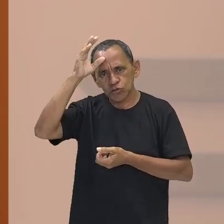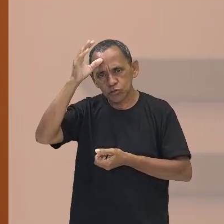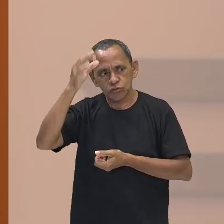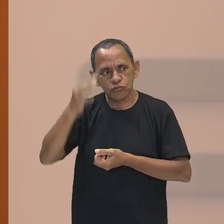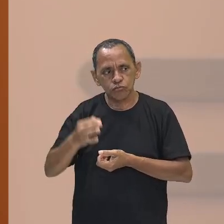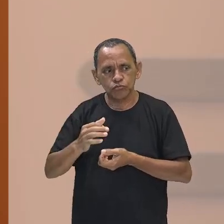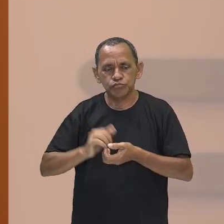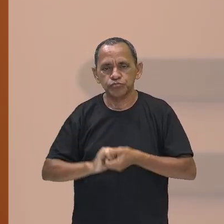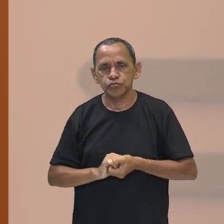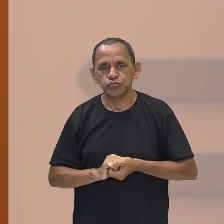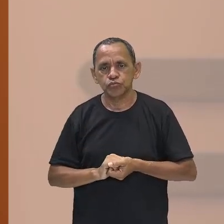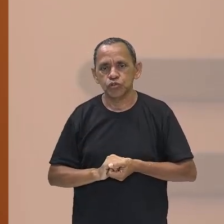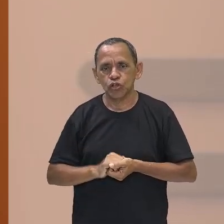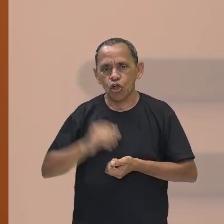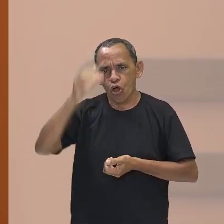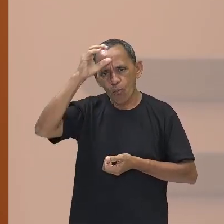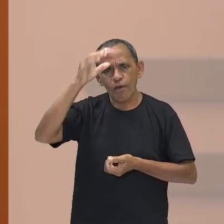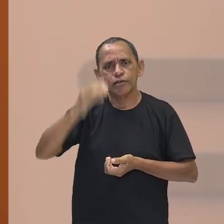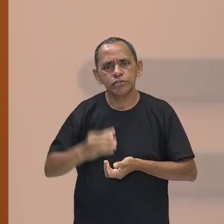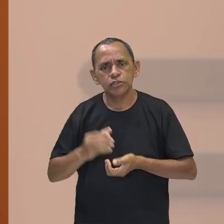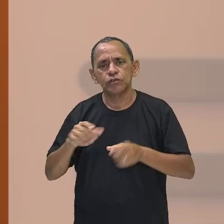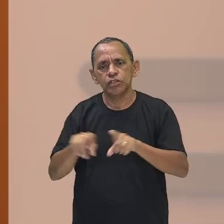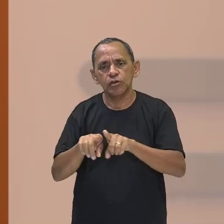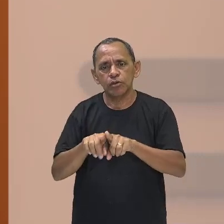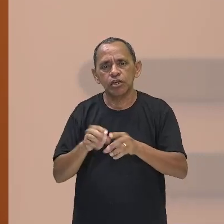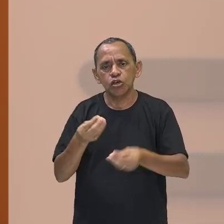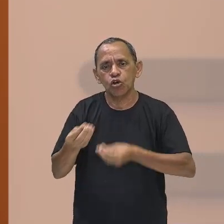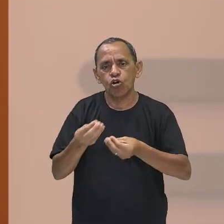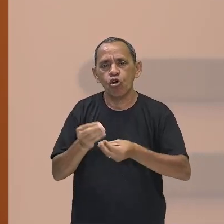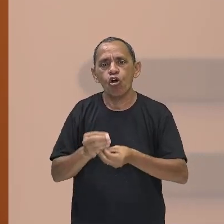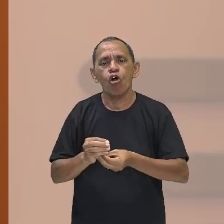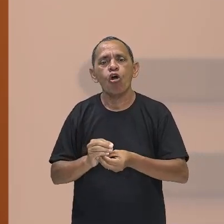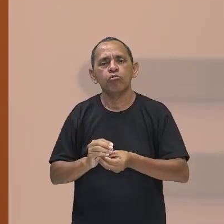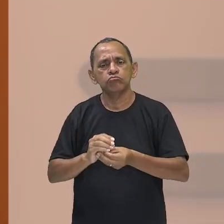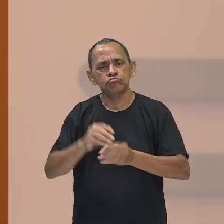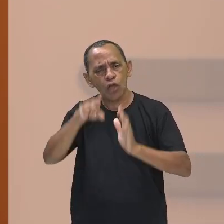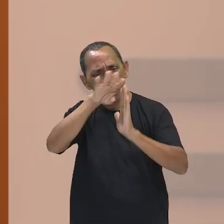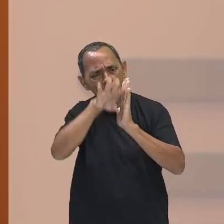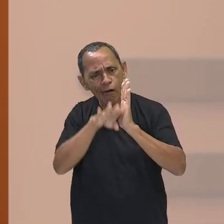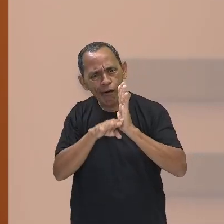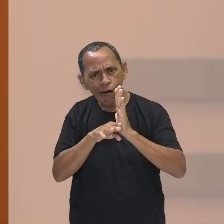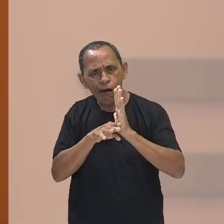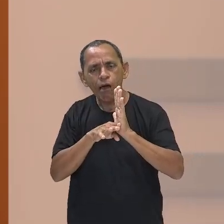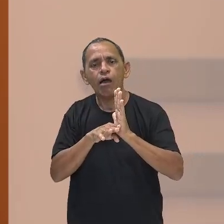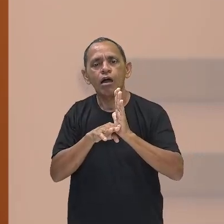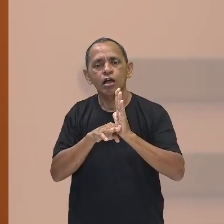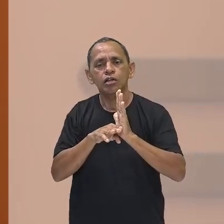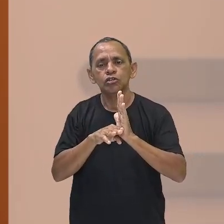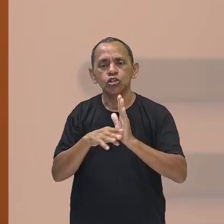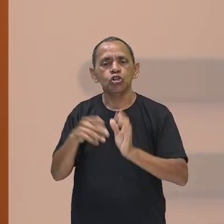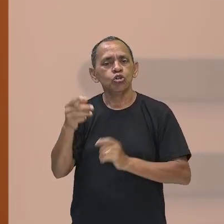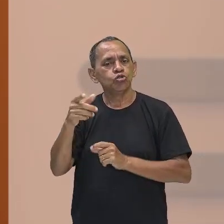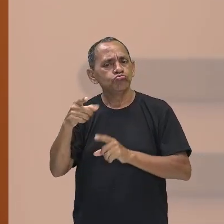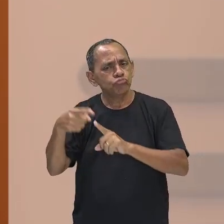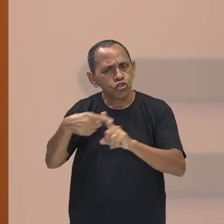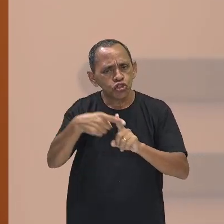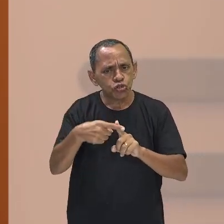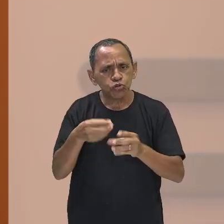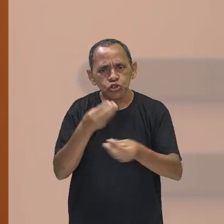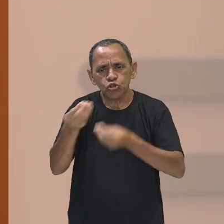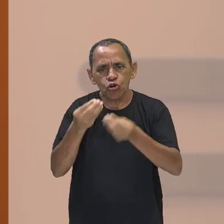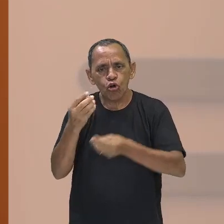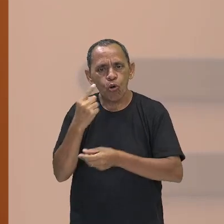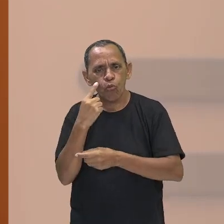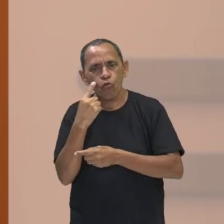configuração, essa nova forma de ver a sociologia. E para começar, para iniciar, a gente vai